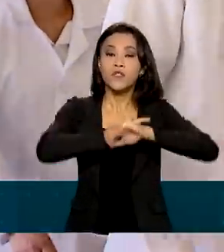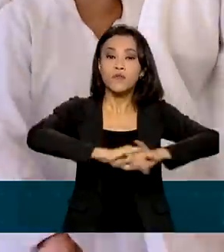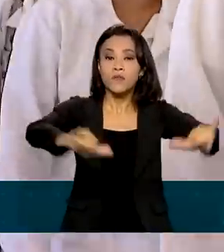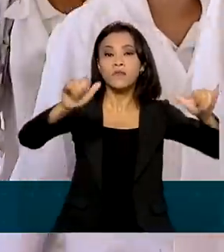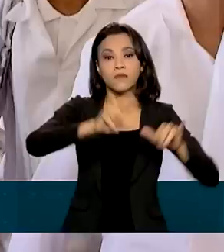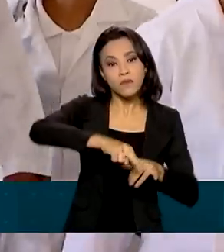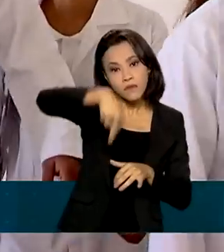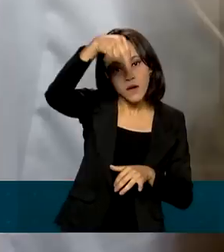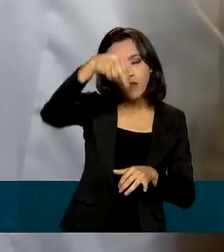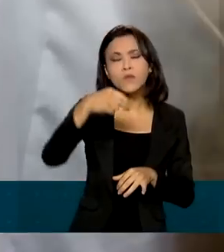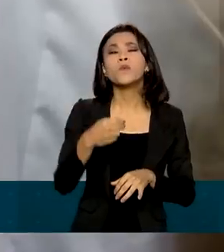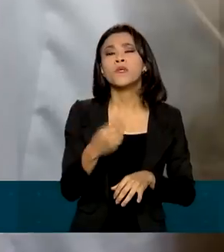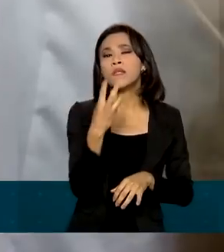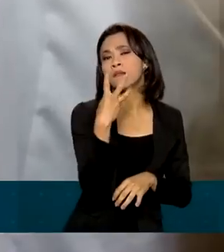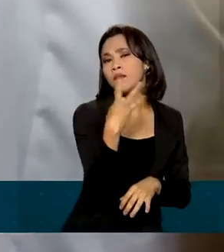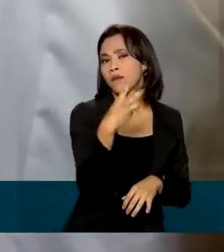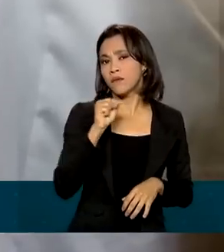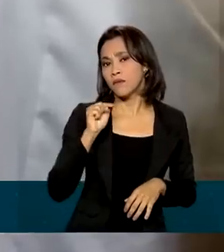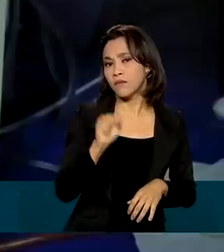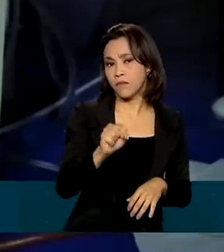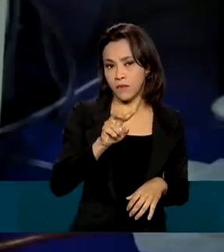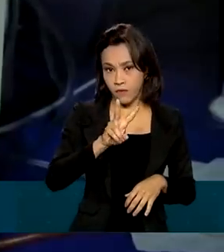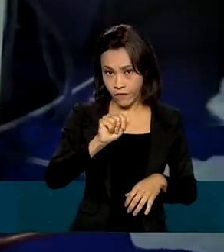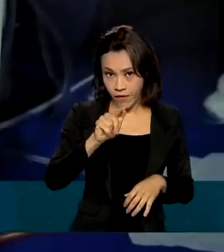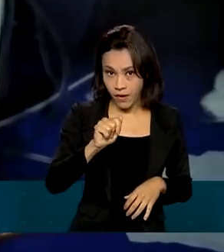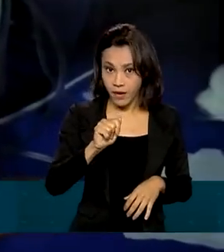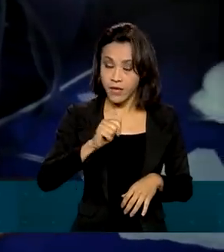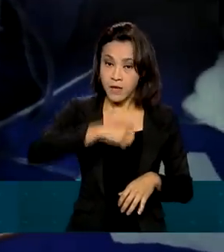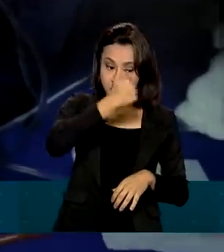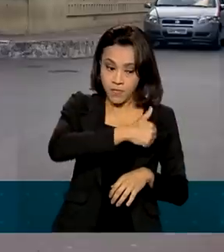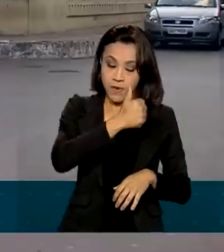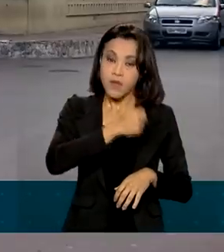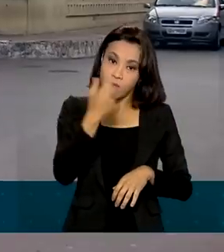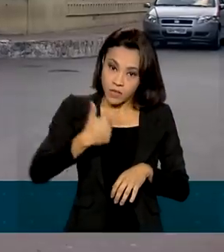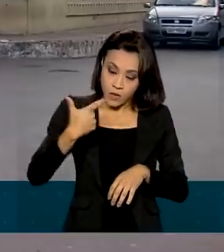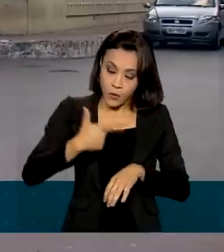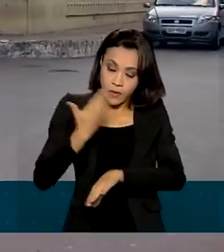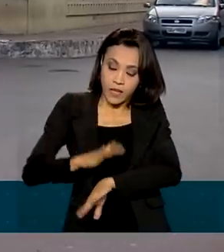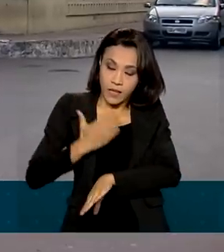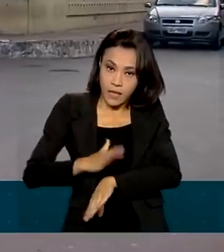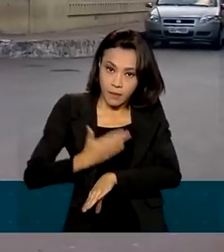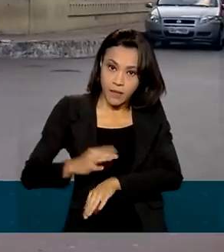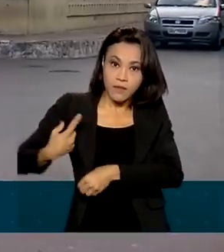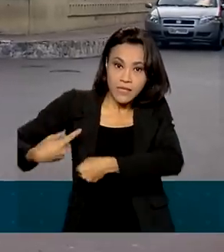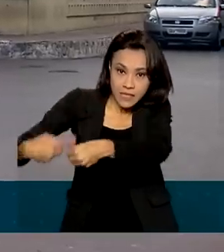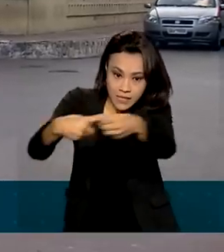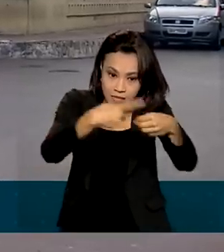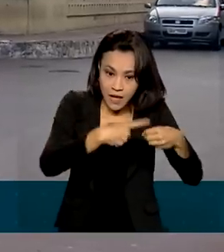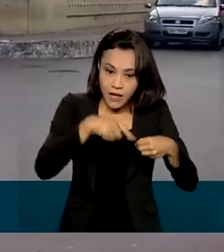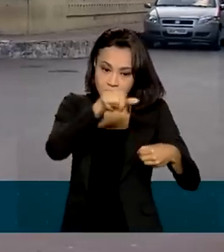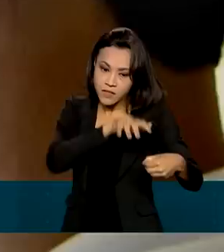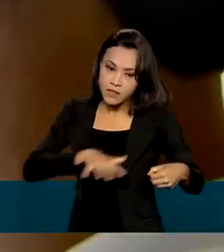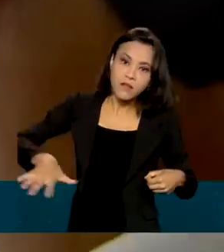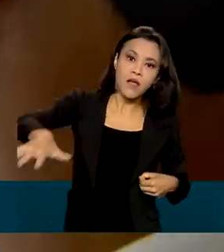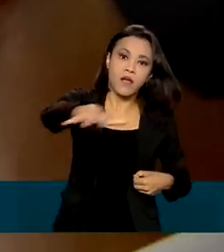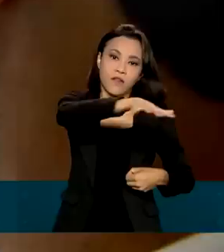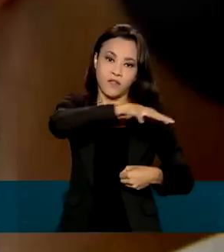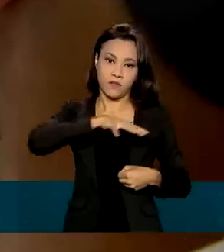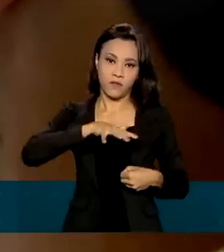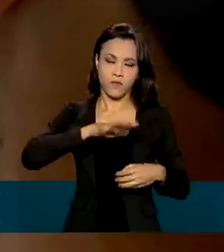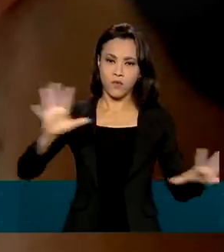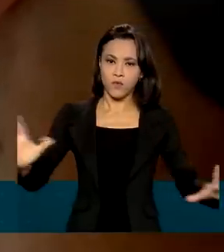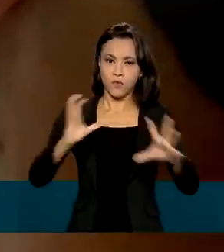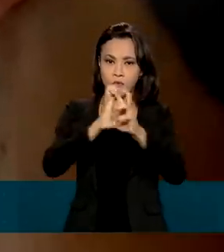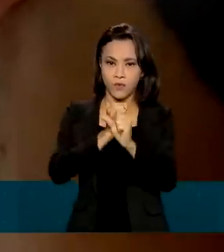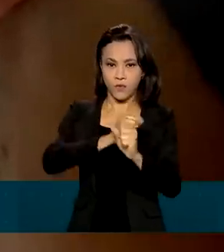3 mil vagas. Numa segunda etapa, a capacitação vai incluir cidades do interior de todas as regiões. No total,